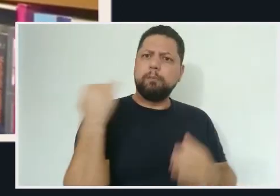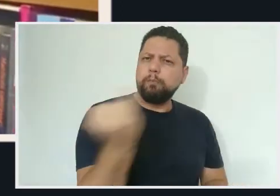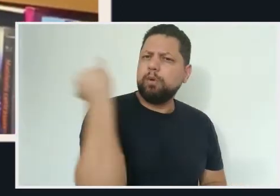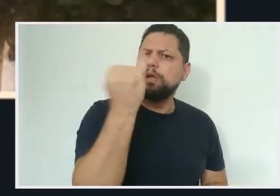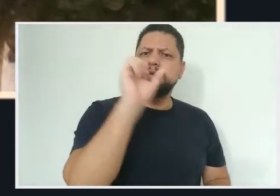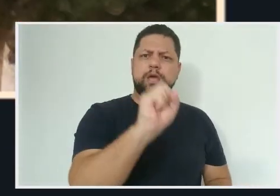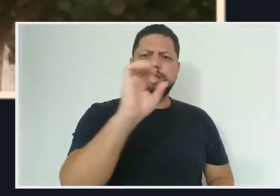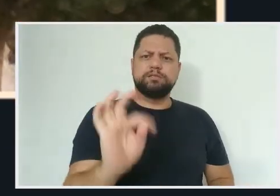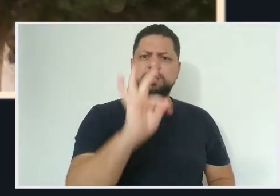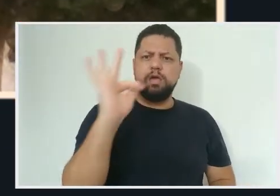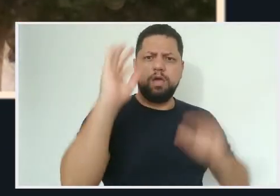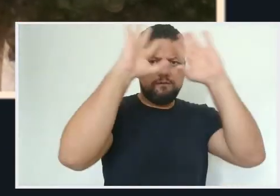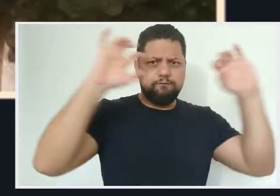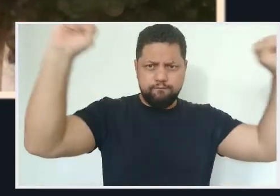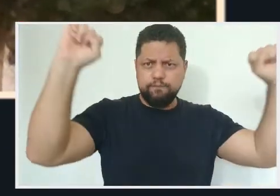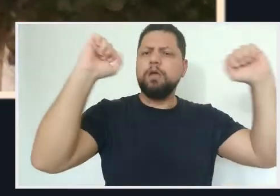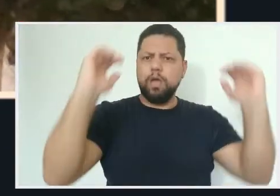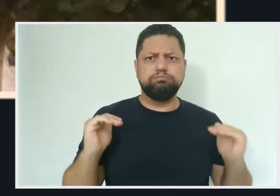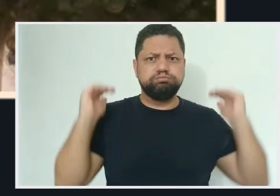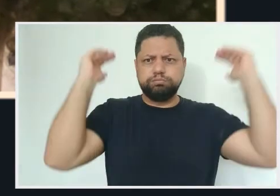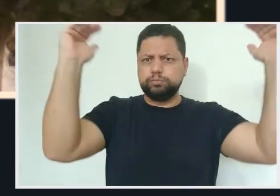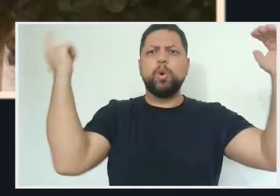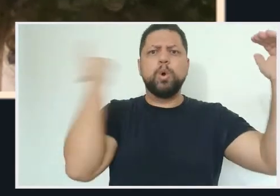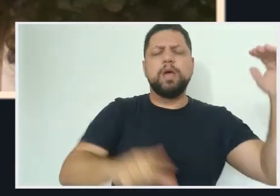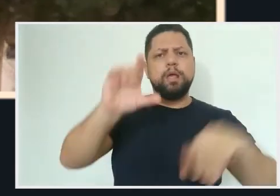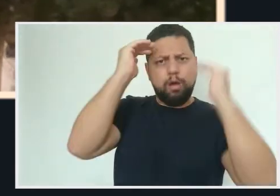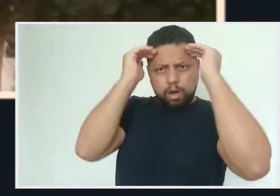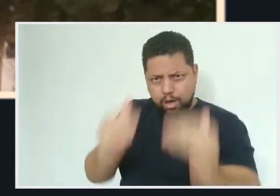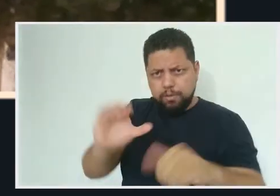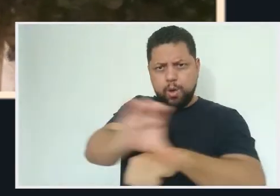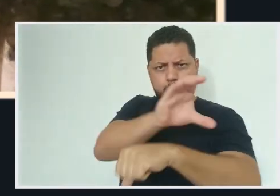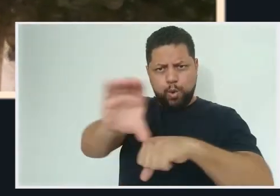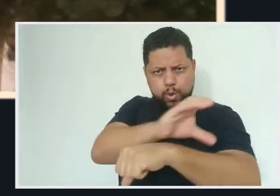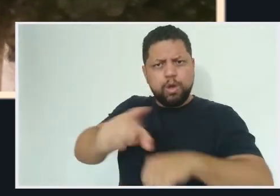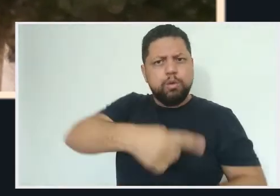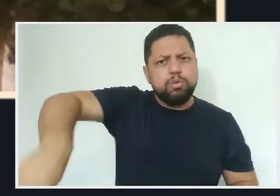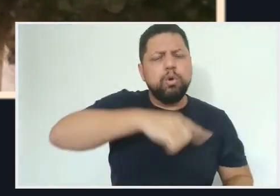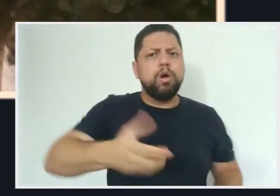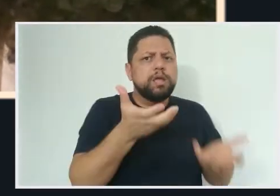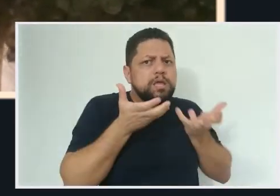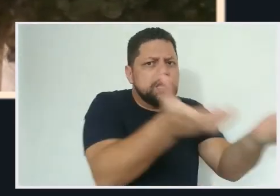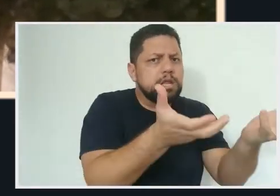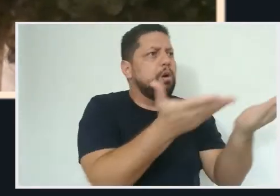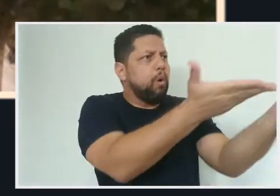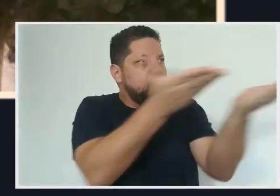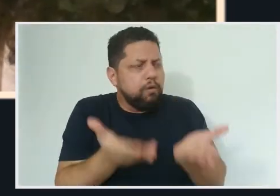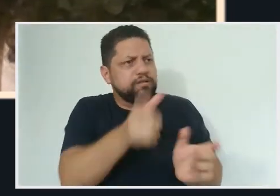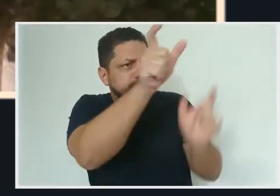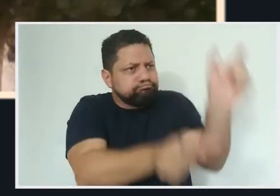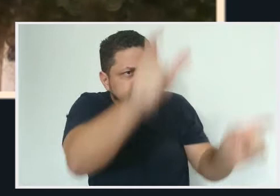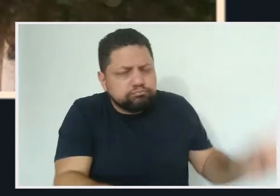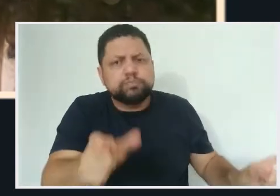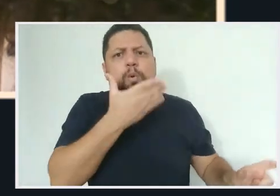precedentes. Em defesa do direito humano à educação de qualidade e de um país com democracia